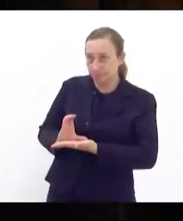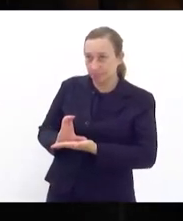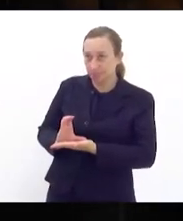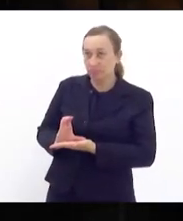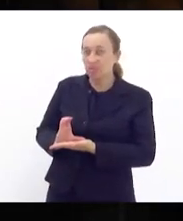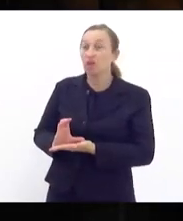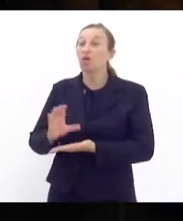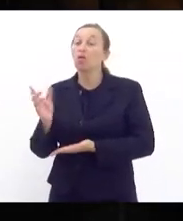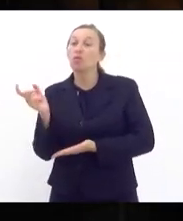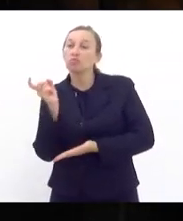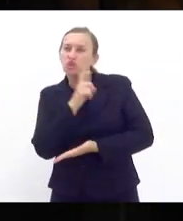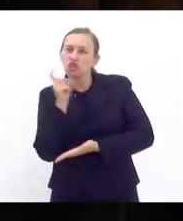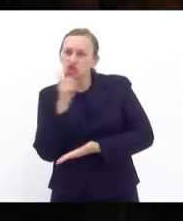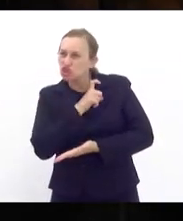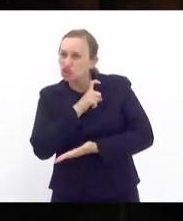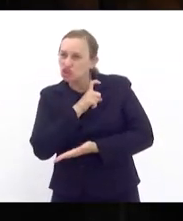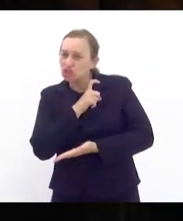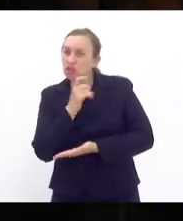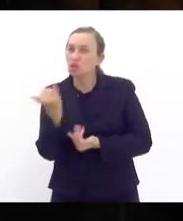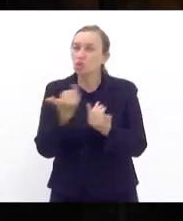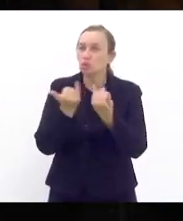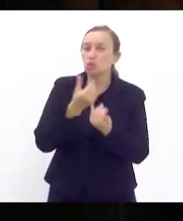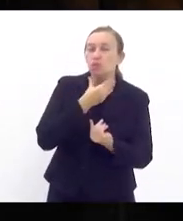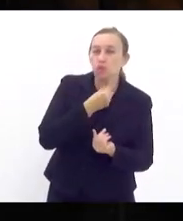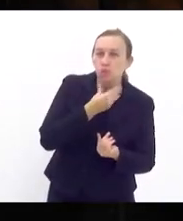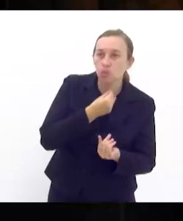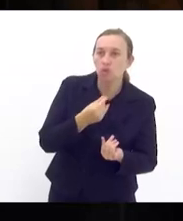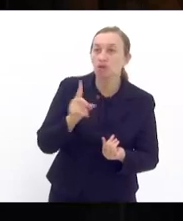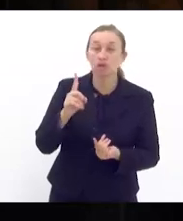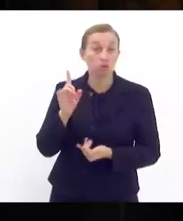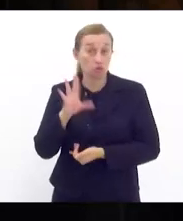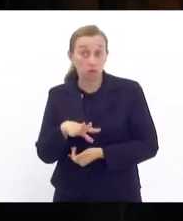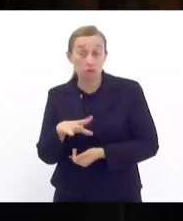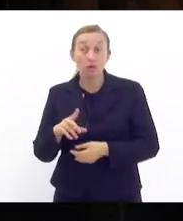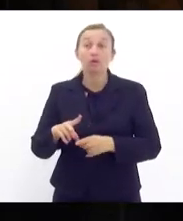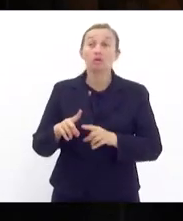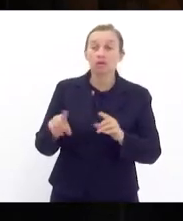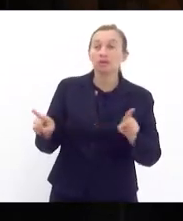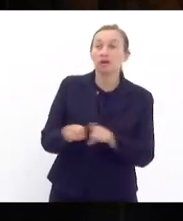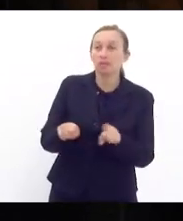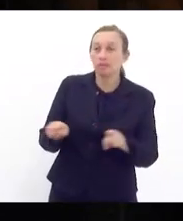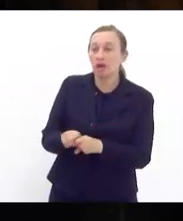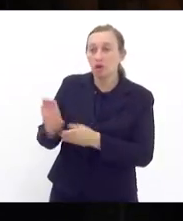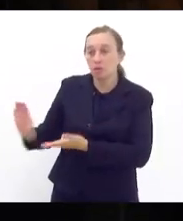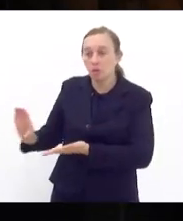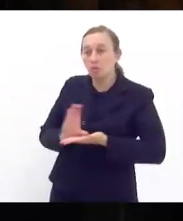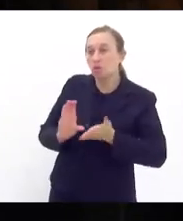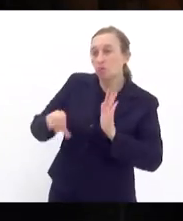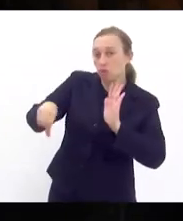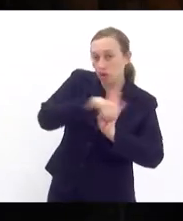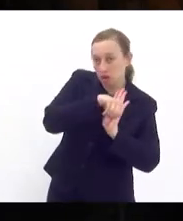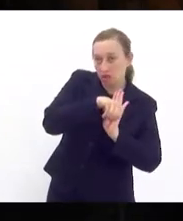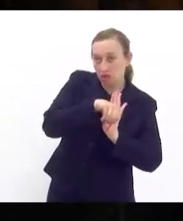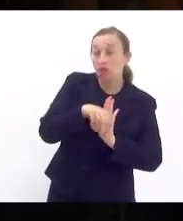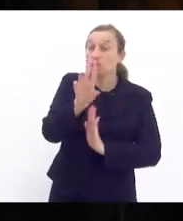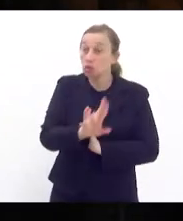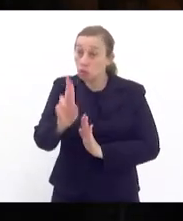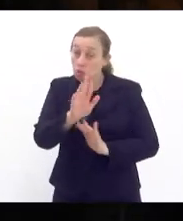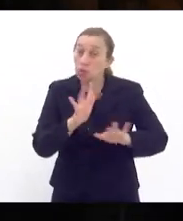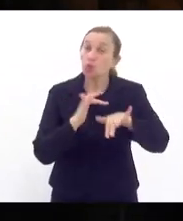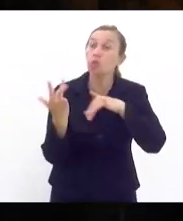com mentiras com notícias falsas mas não só isso vão lucrar também com criminosos que usam essa lei